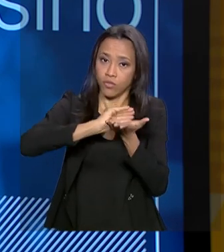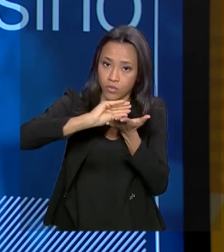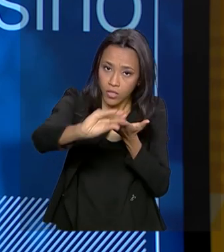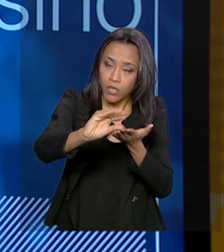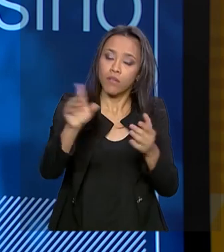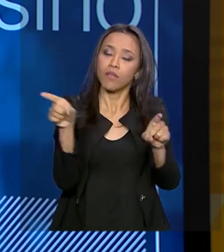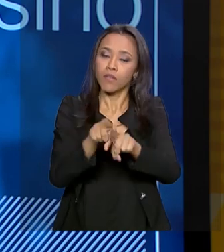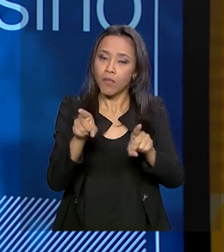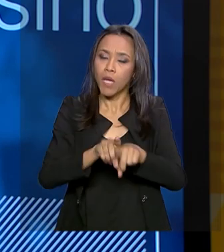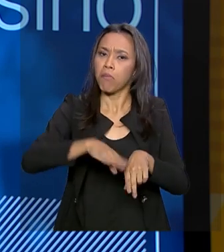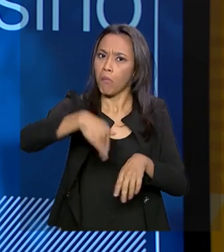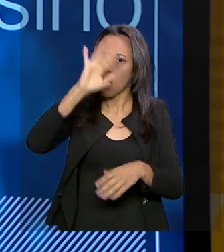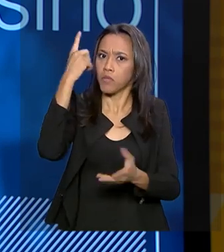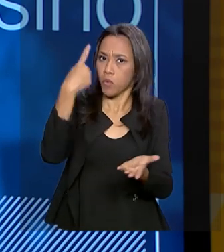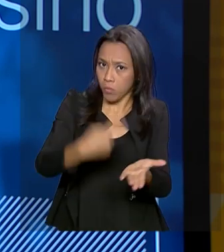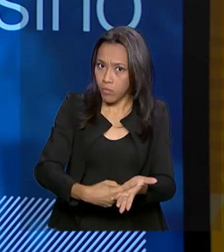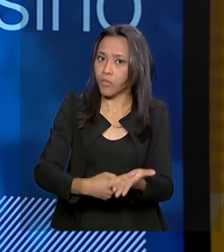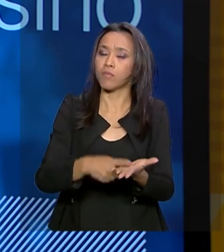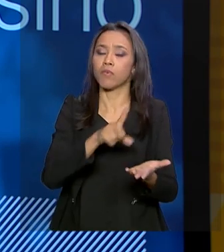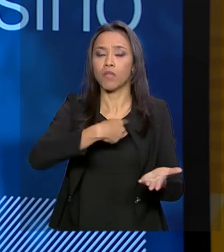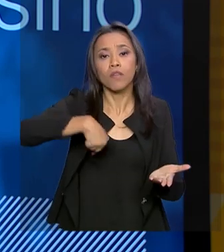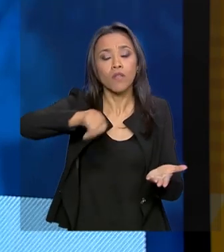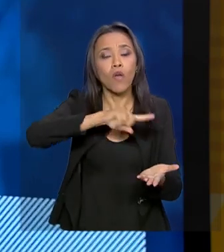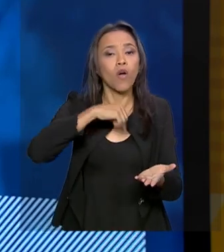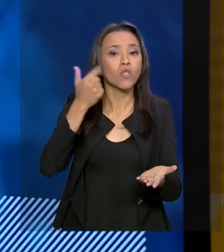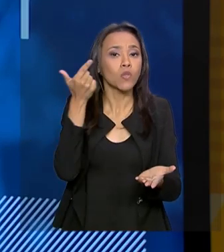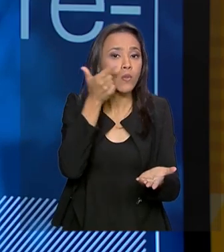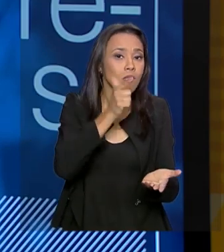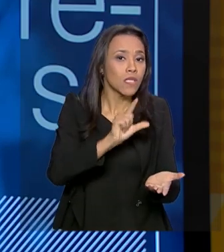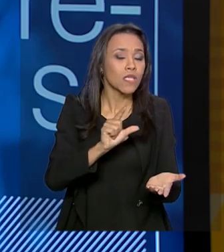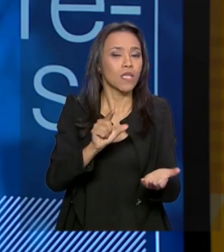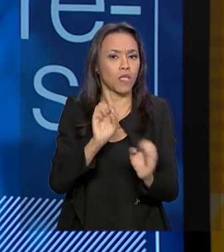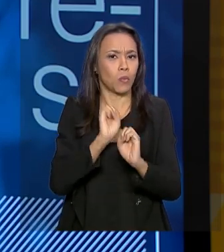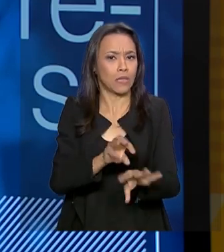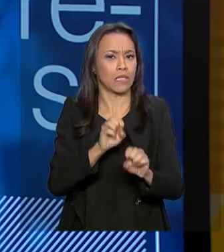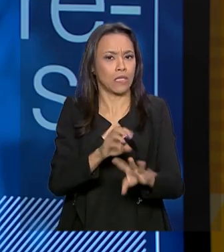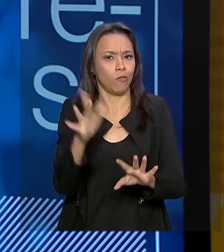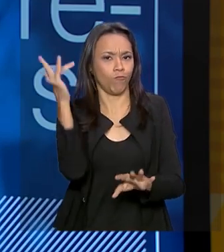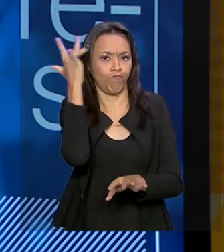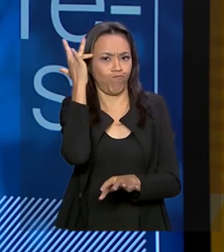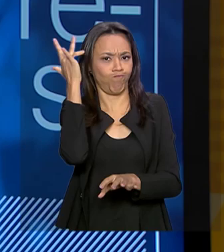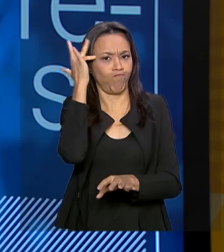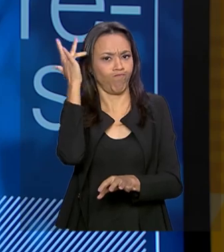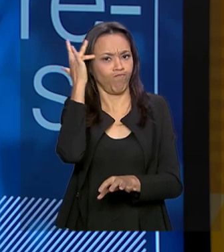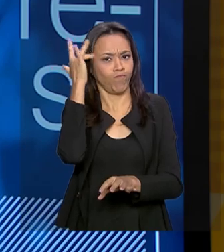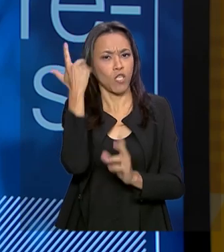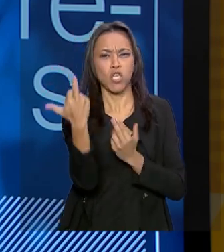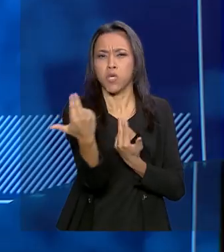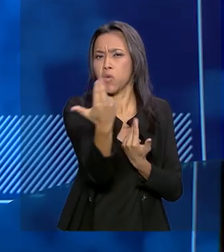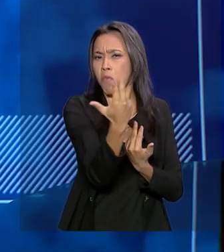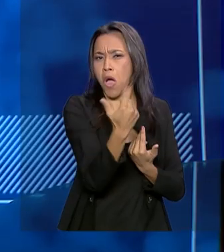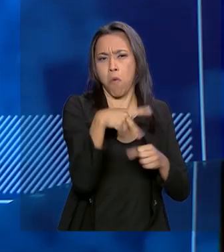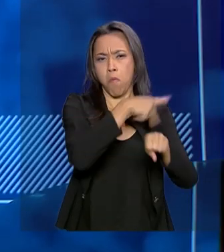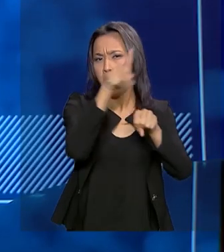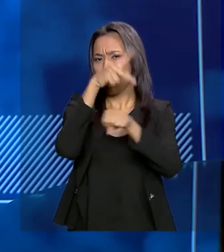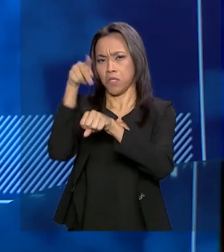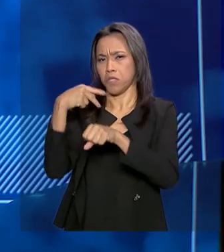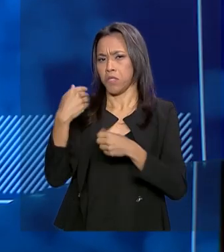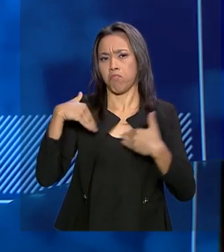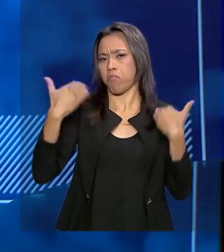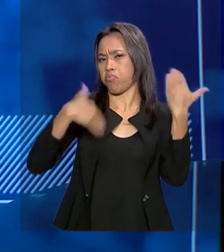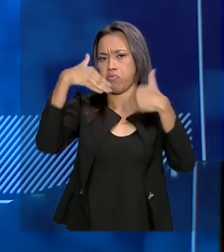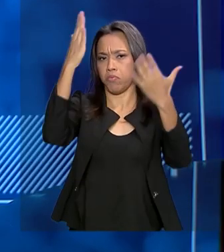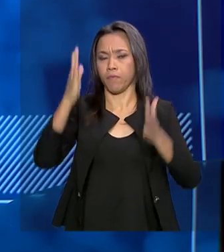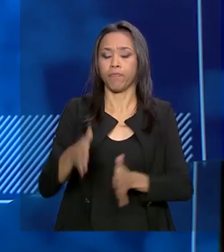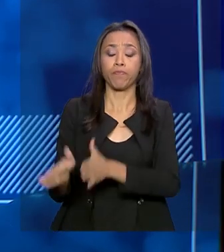acima de tudo também mais responsabilidade para que a gente consiga ter aí uma educação de qualidade digna dos países desenvolvidos. Secretário, uma das